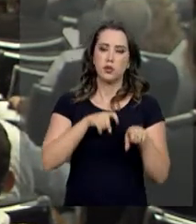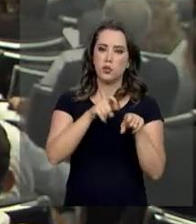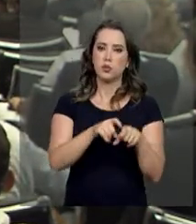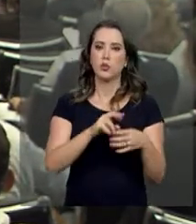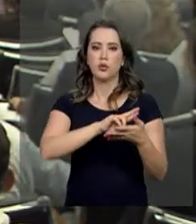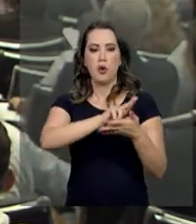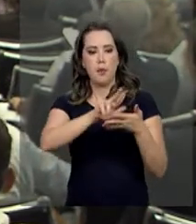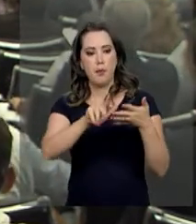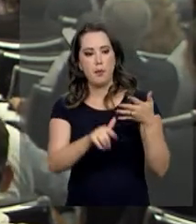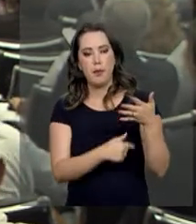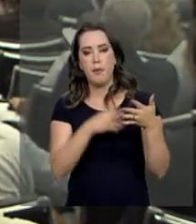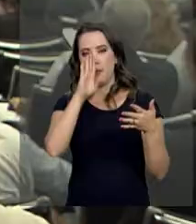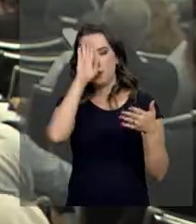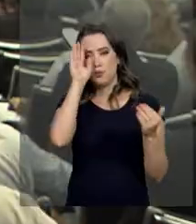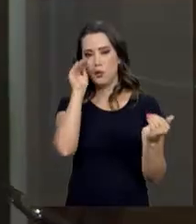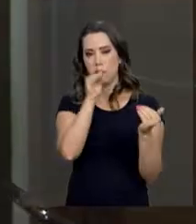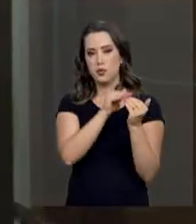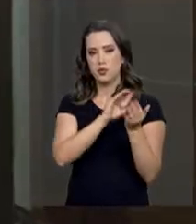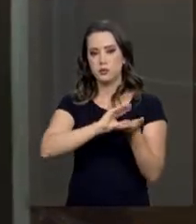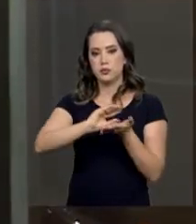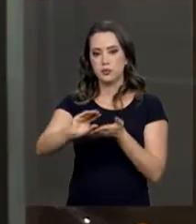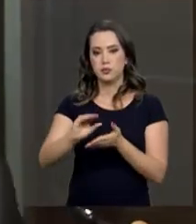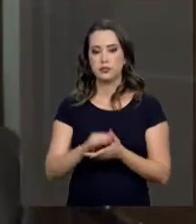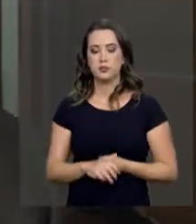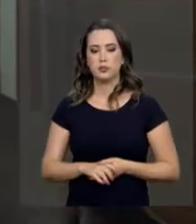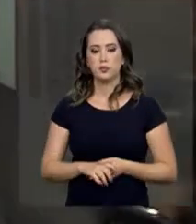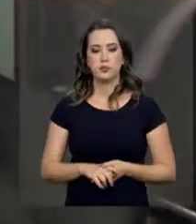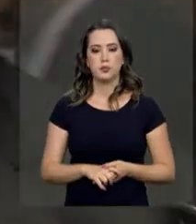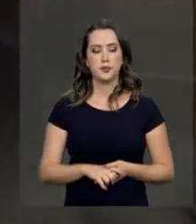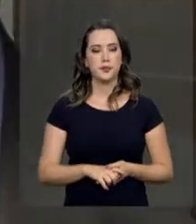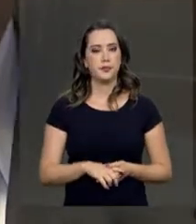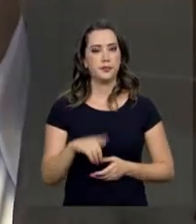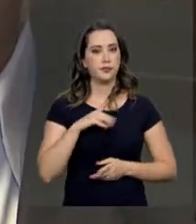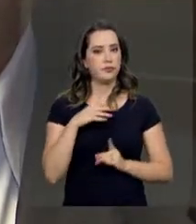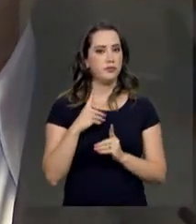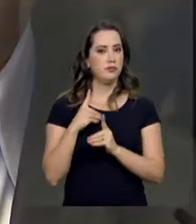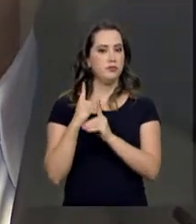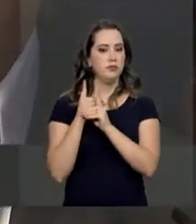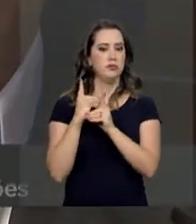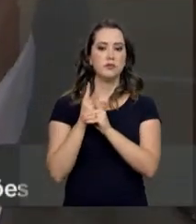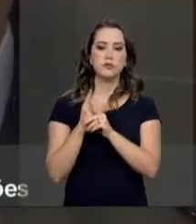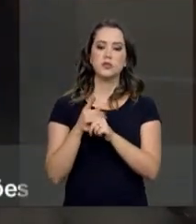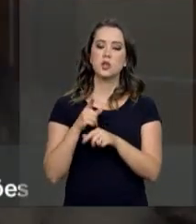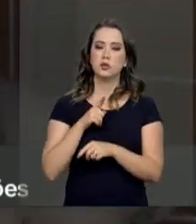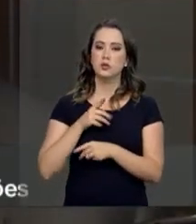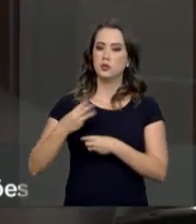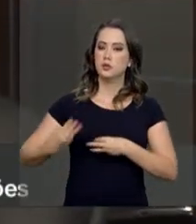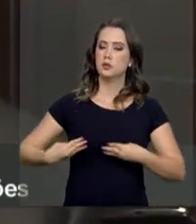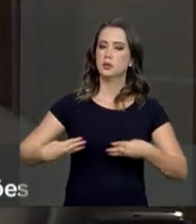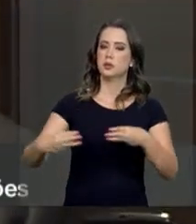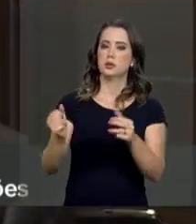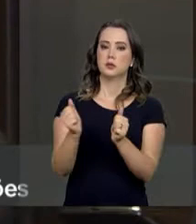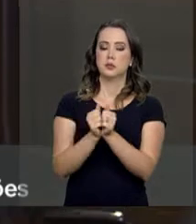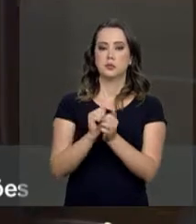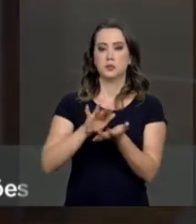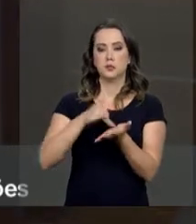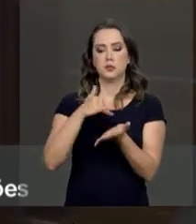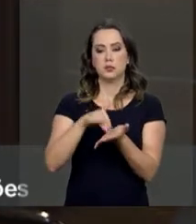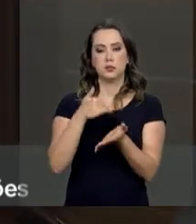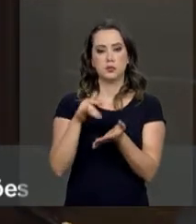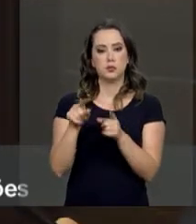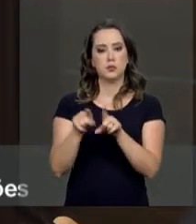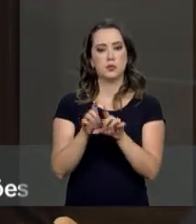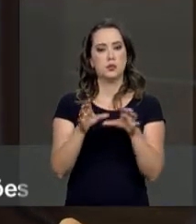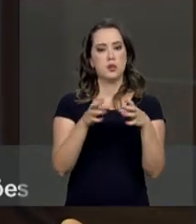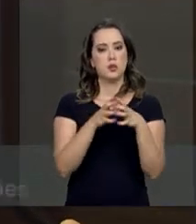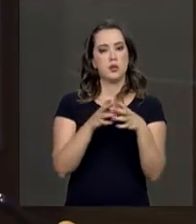áreas prioritárias para investimento. Esse encontro é a oportunidade que tem o Ministério, através da Secretaria, através das